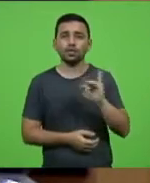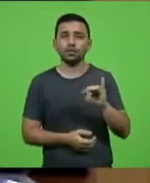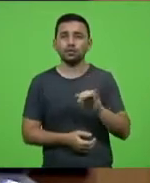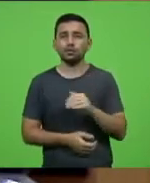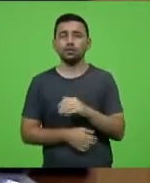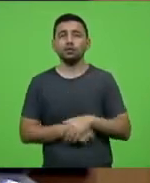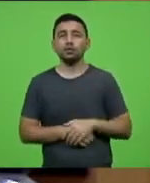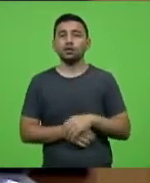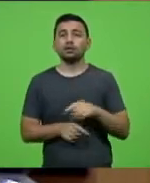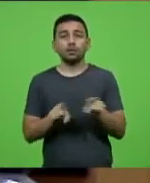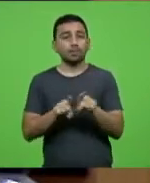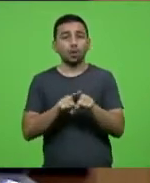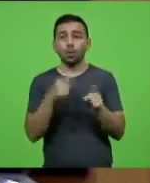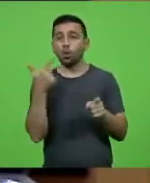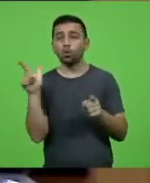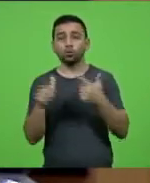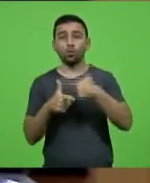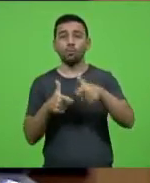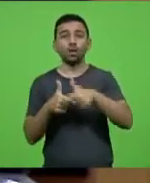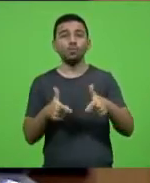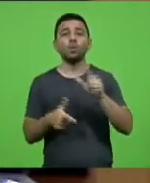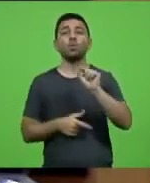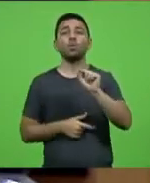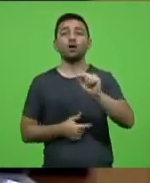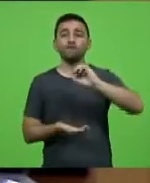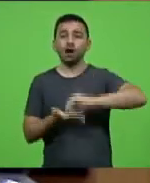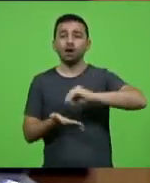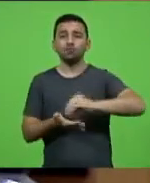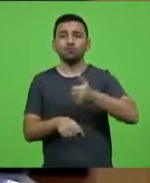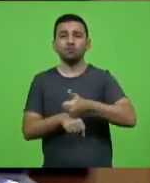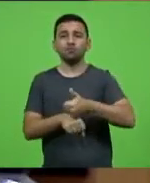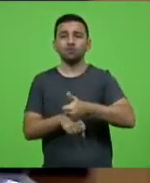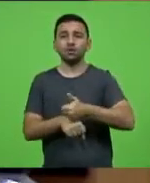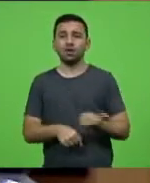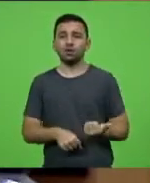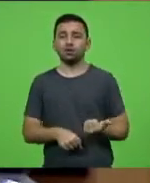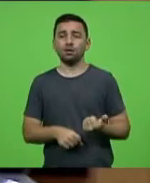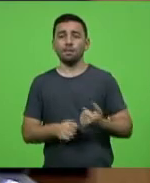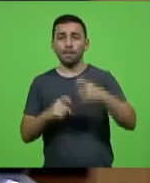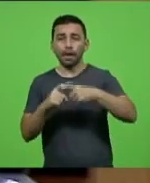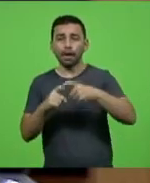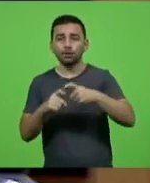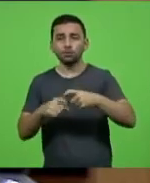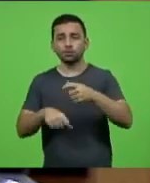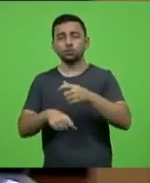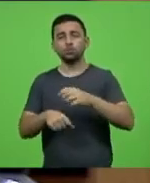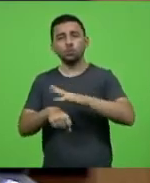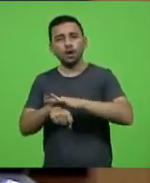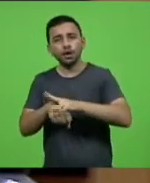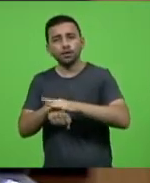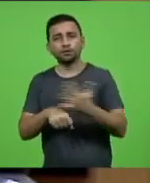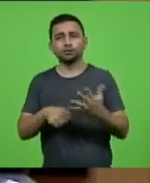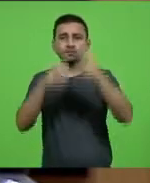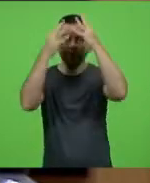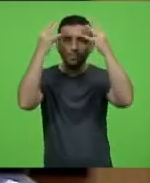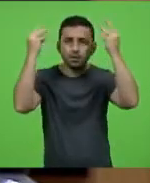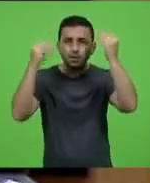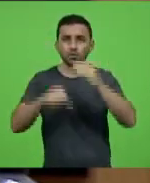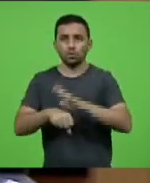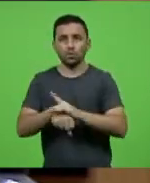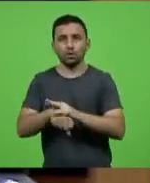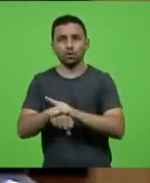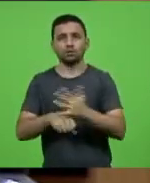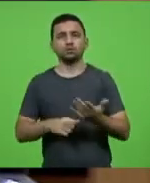mais profissionais. Nós temos médicos doentes, nós temos enfermeiros doentes. Então, a